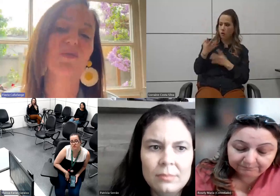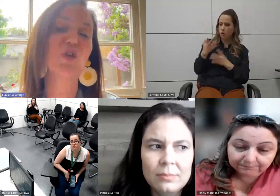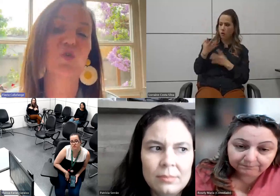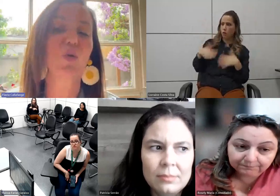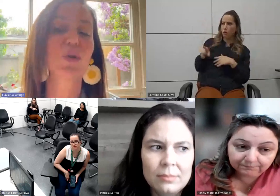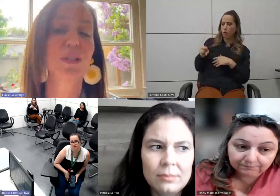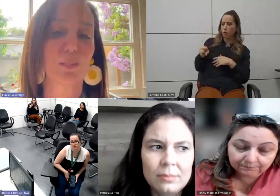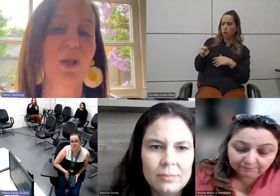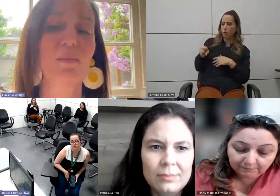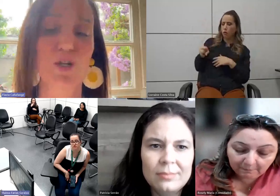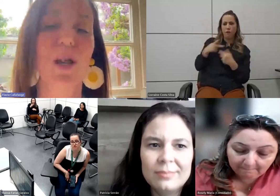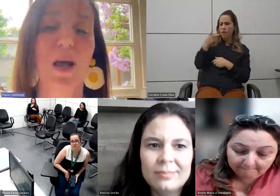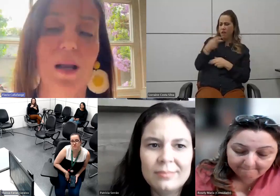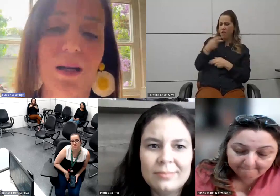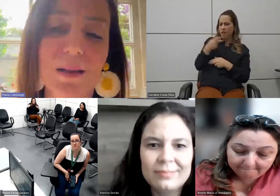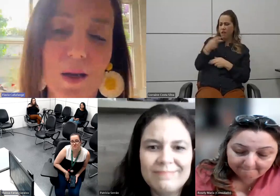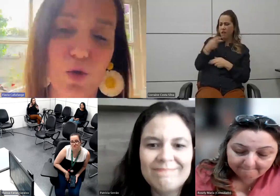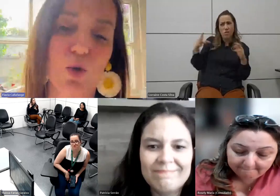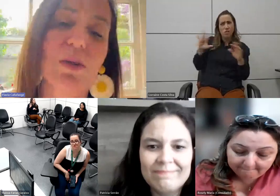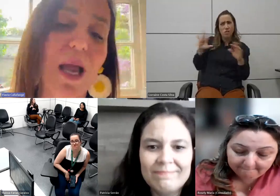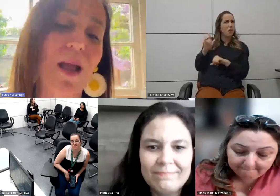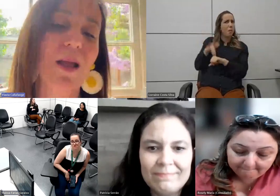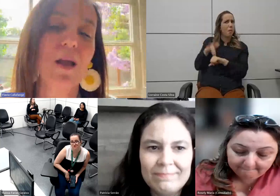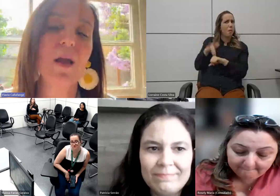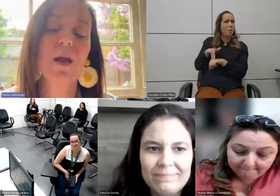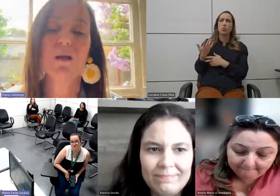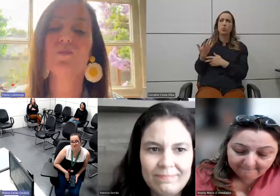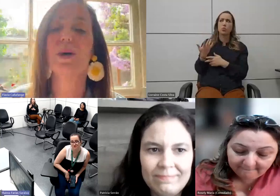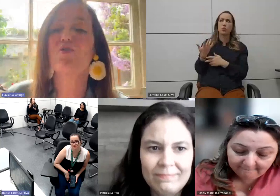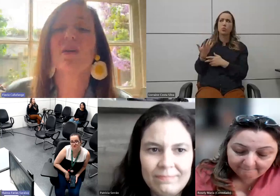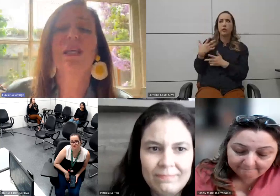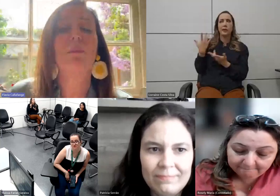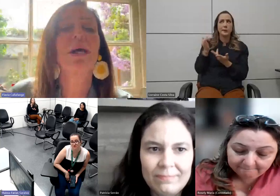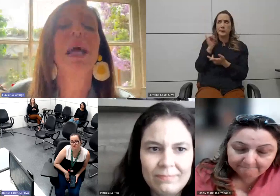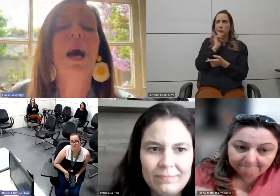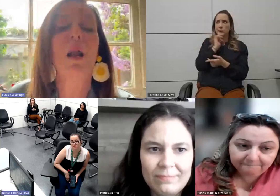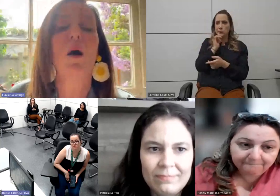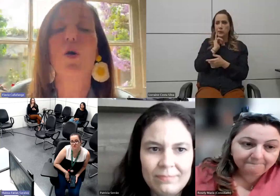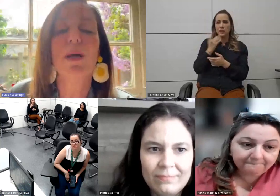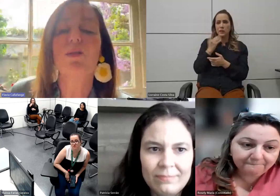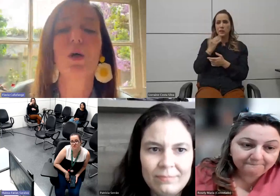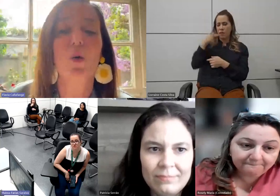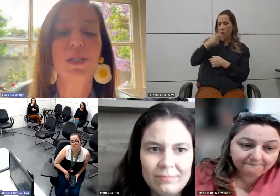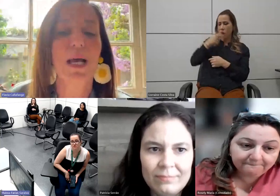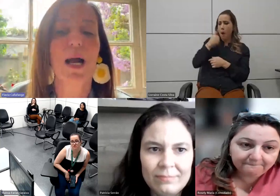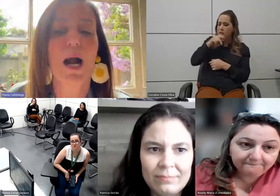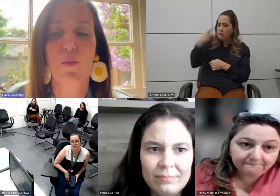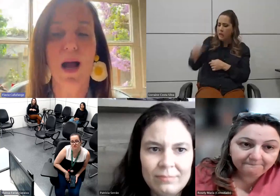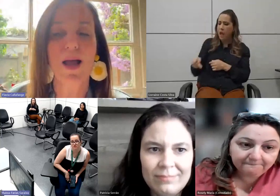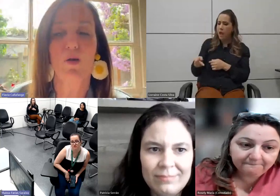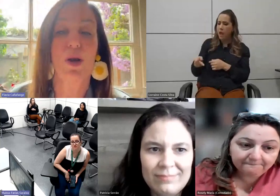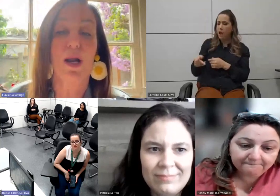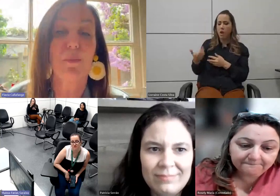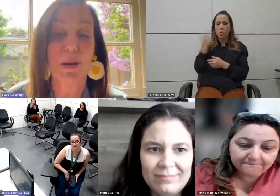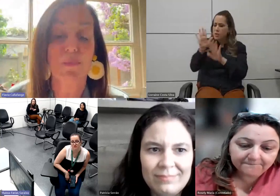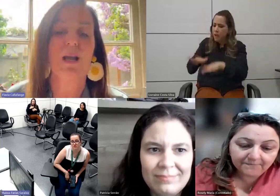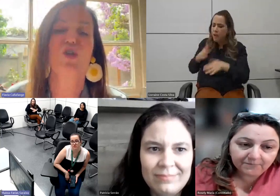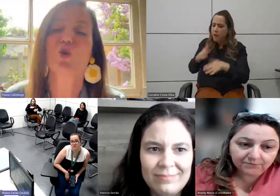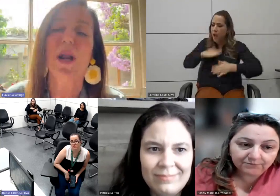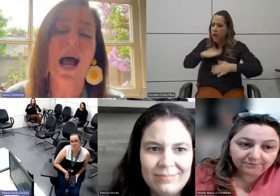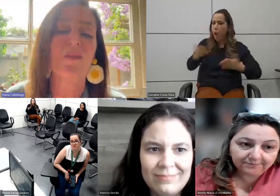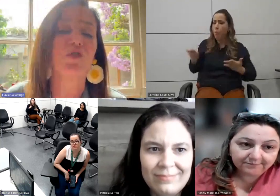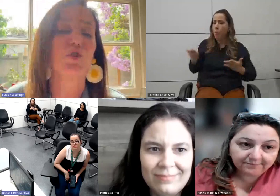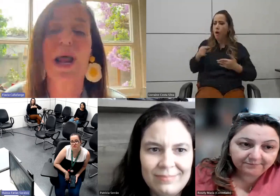falava de tudo que você puder imaginar. Eu escutei, acho que você é a mãe dela, como é que você não consegue acalmar ela? Quando era